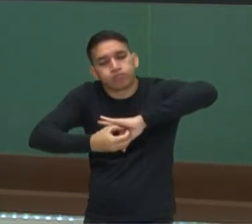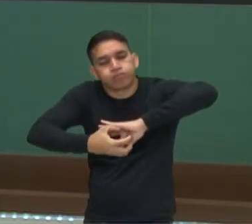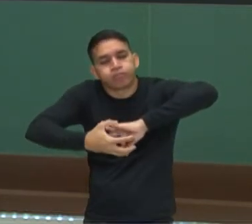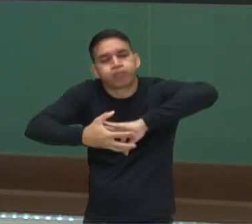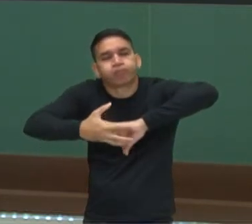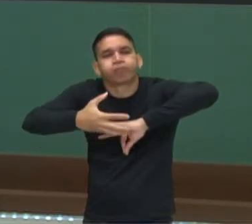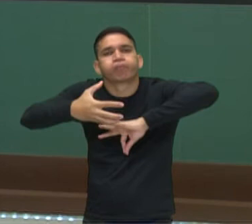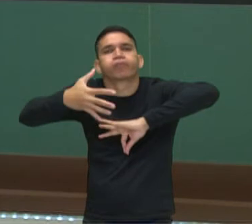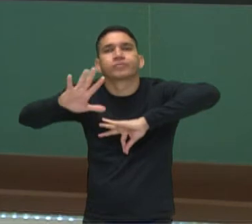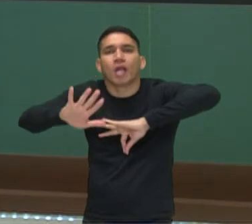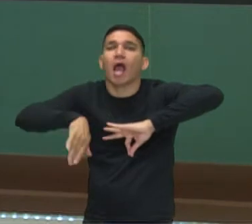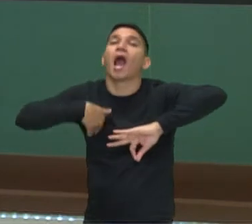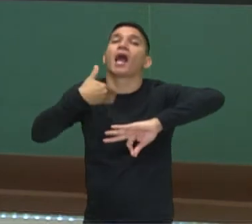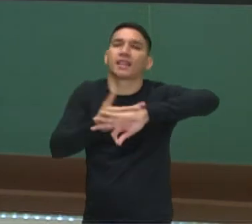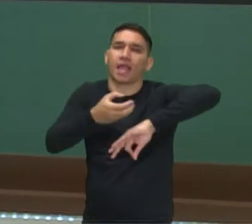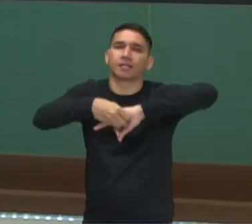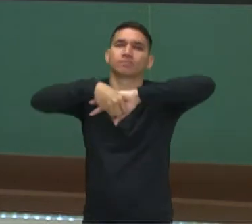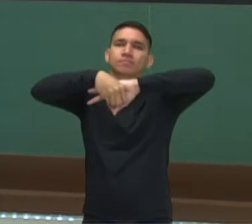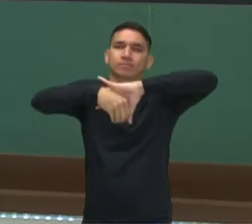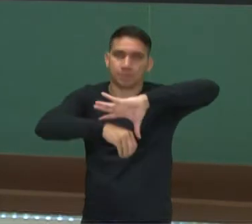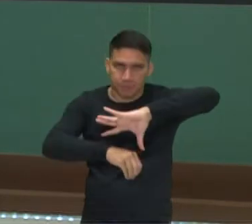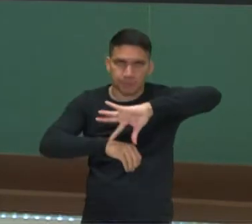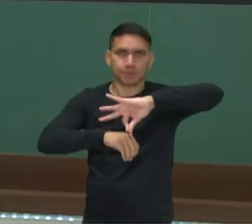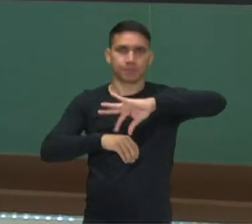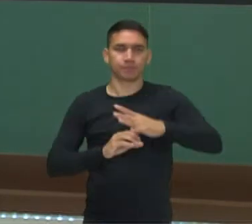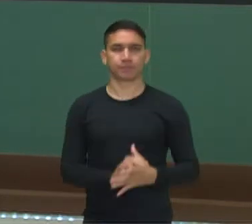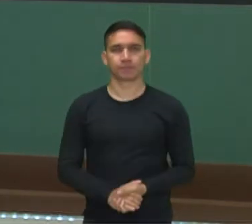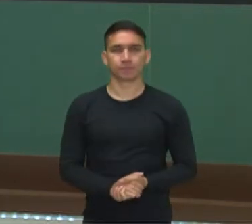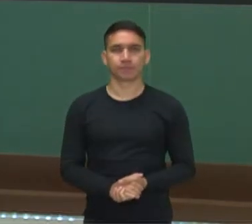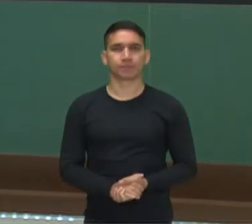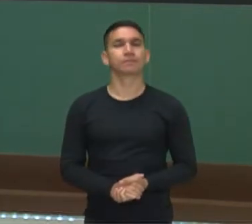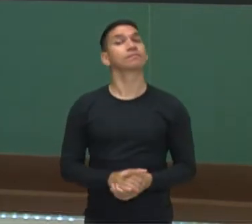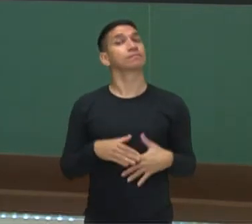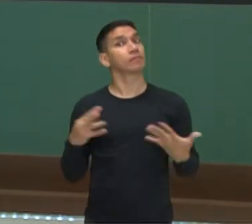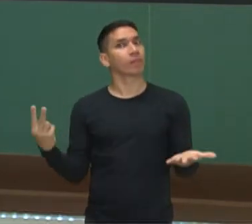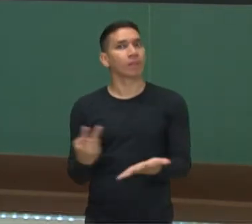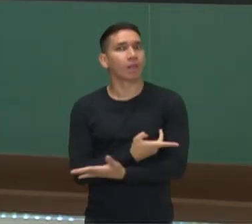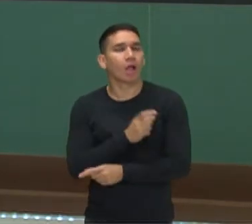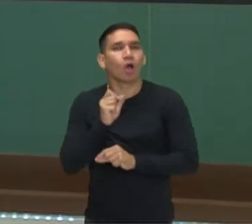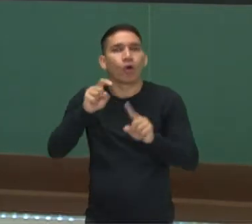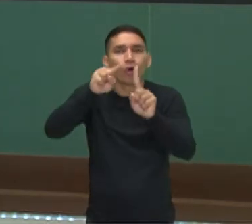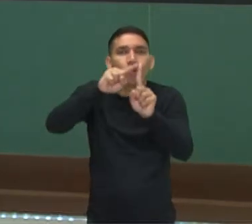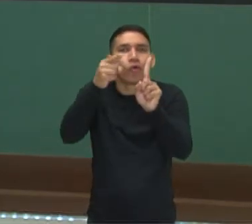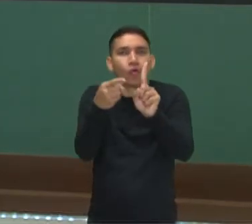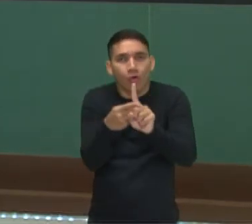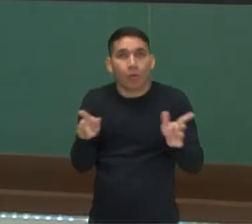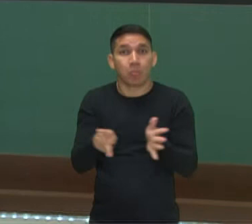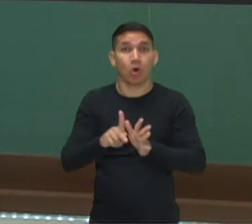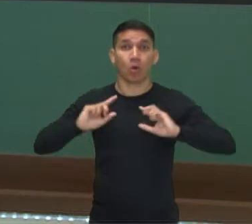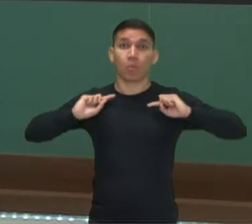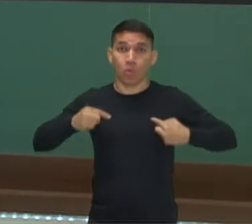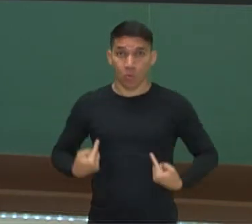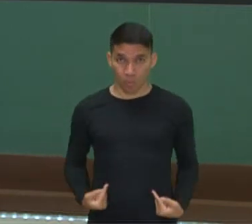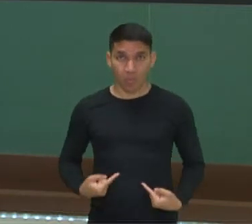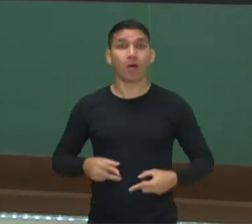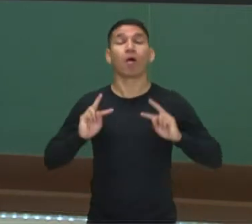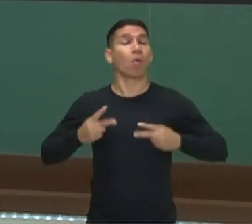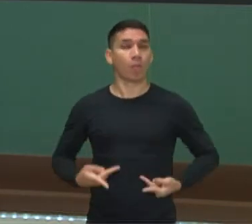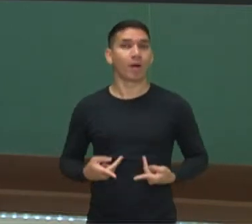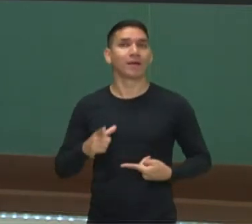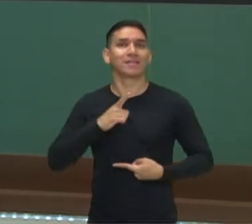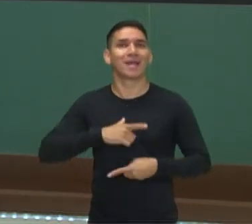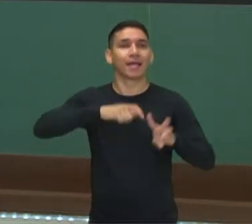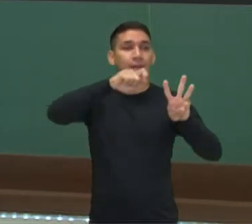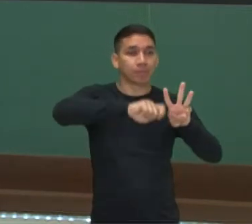nutrir até o seu nascimento. E aí, a gravidez humana é dividida em três trimestres,